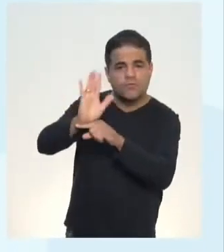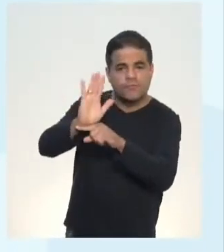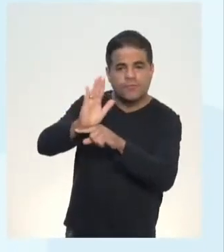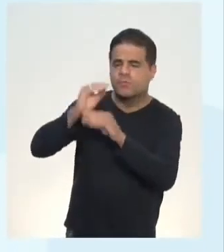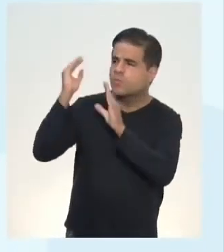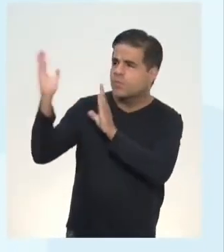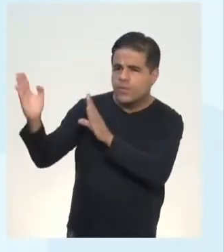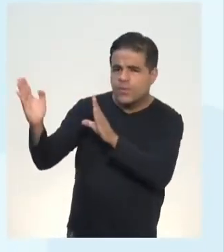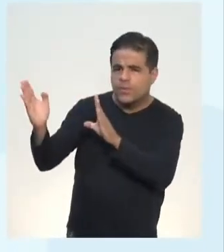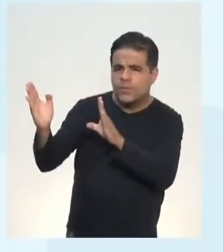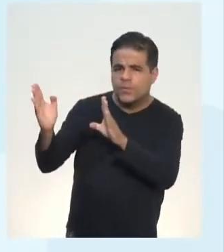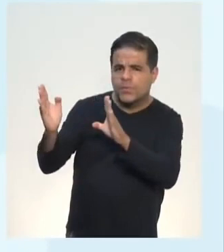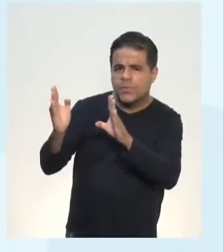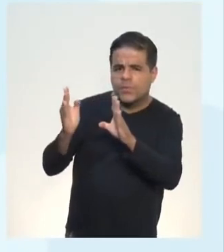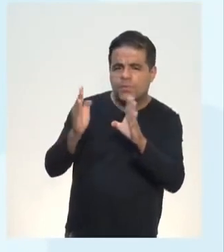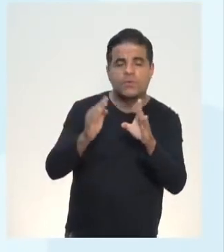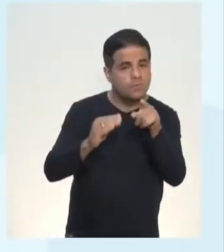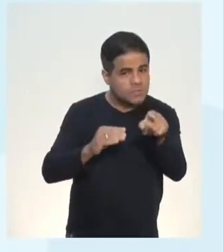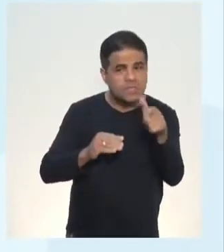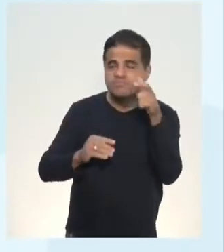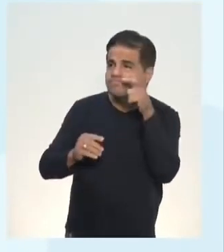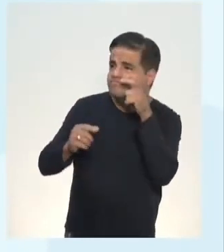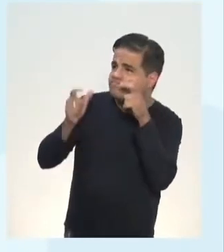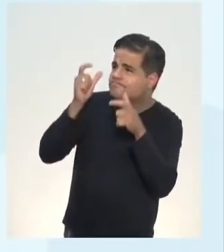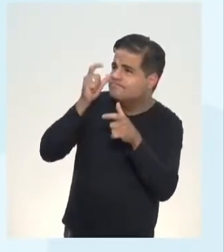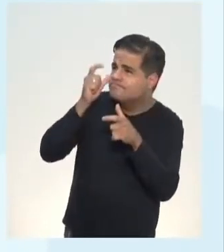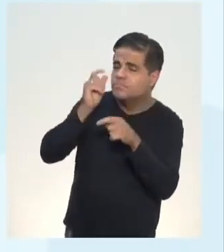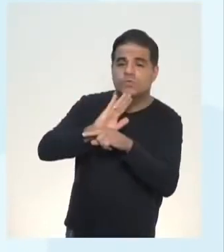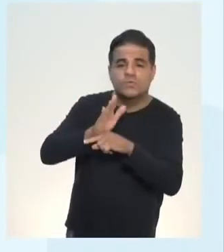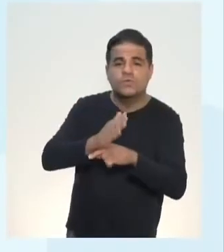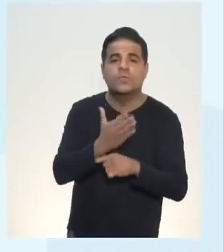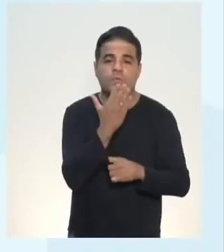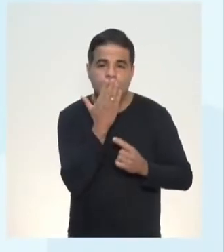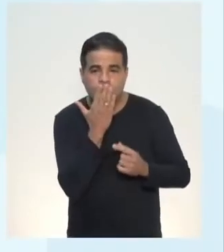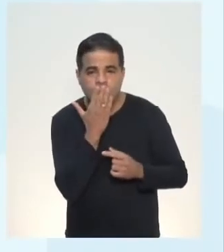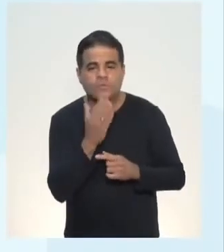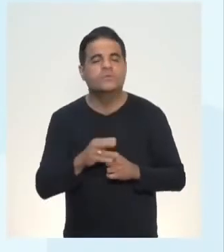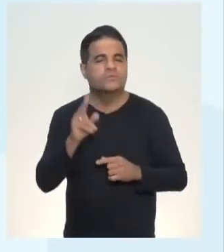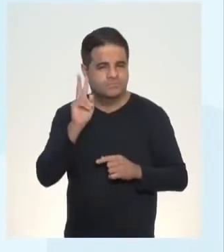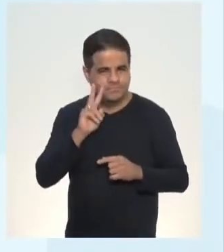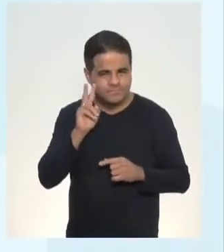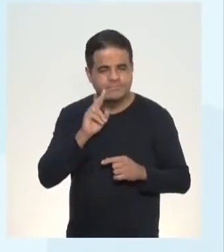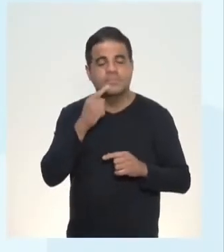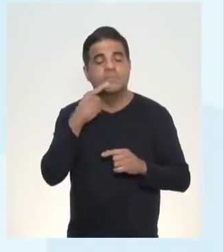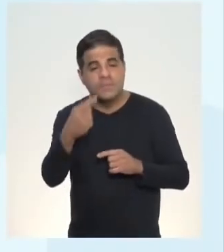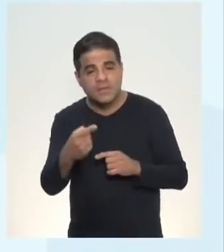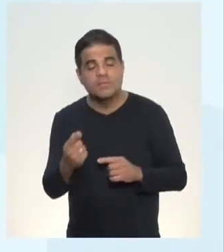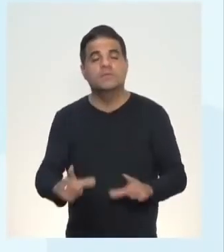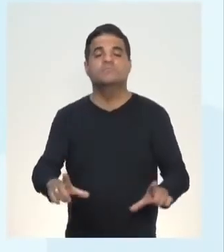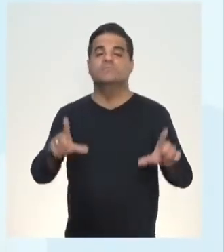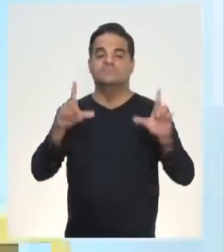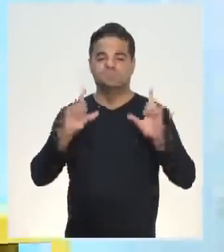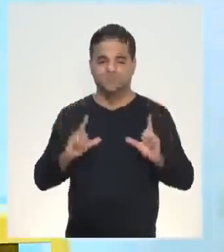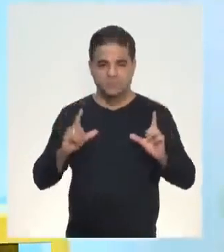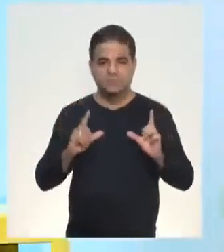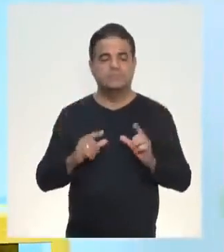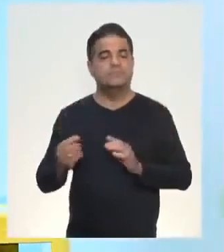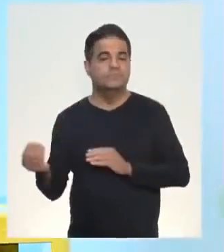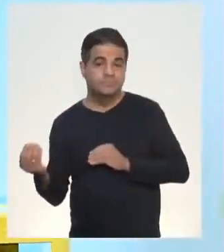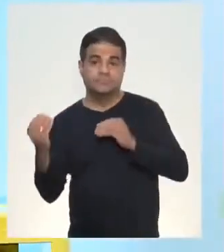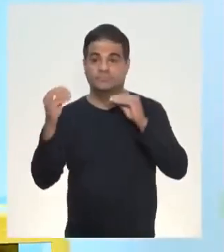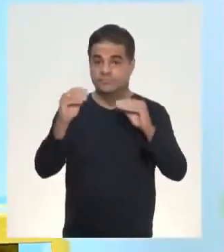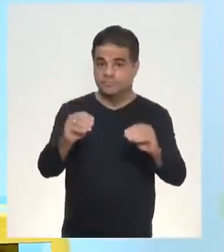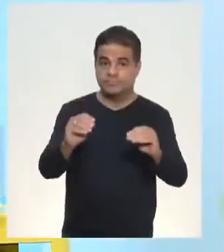vocês, e vocês foram observando, o filme mudo, na verdade, né? Vou pedir para voltar para mim, por favor. A gente foi